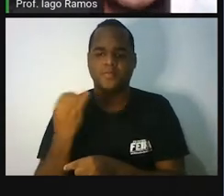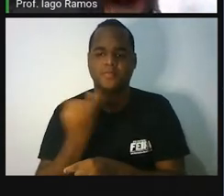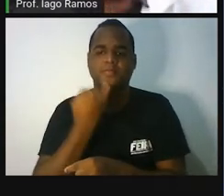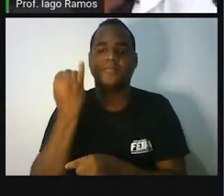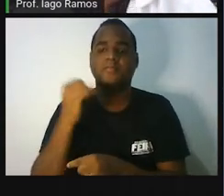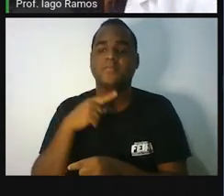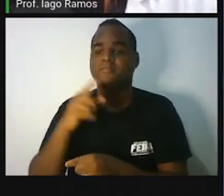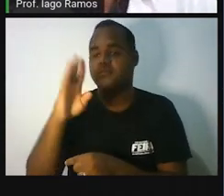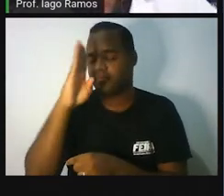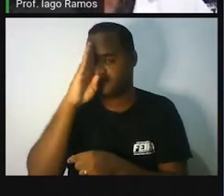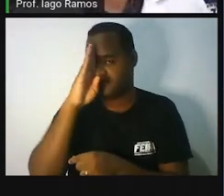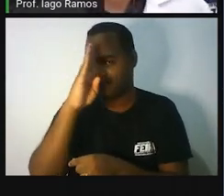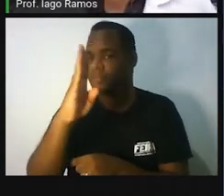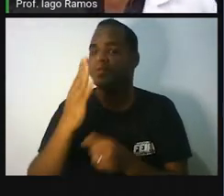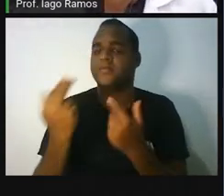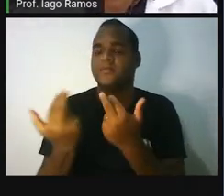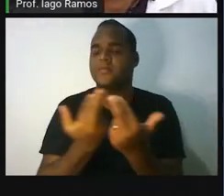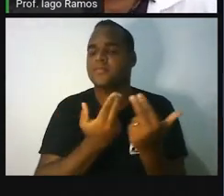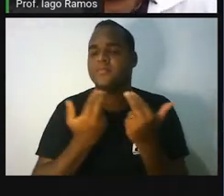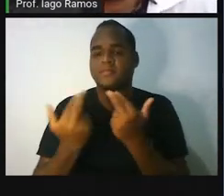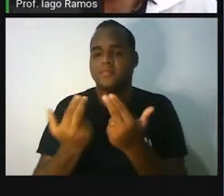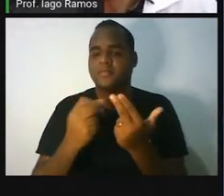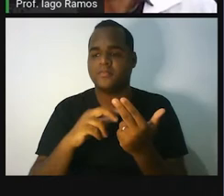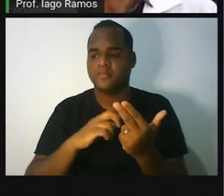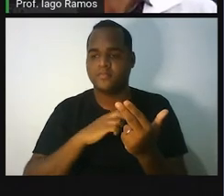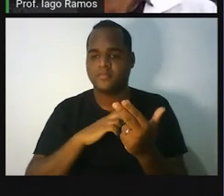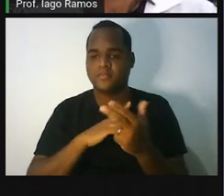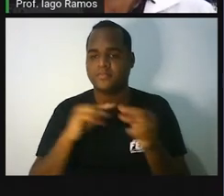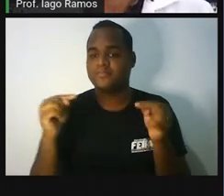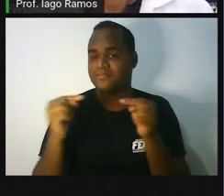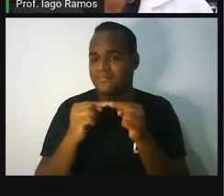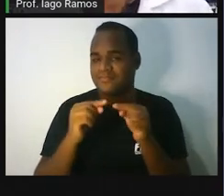princípio de igualdade. Belezinha?